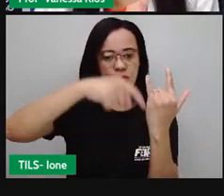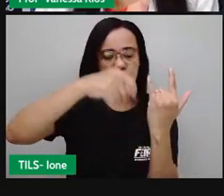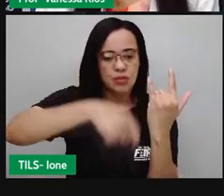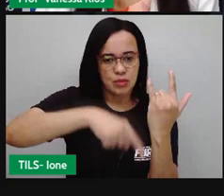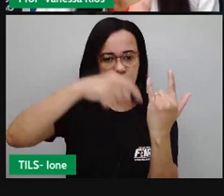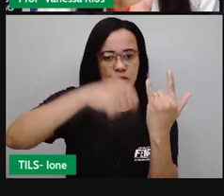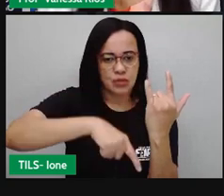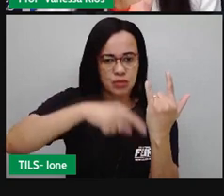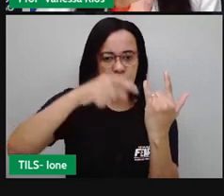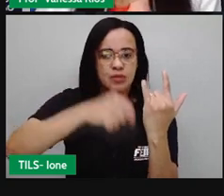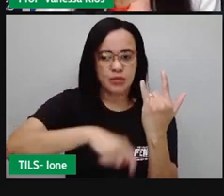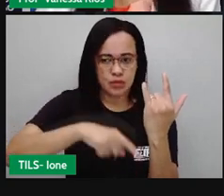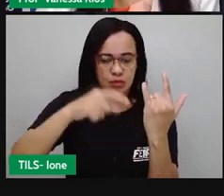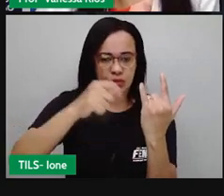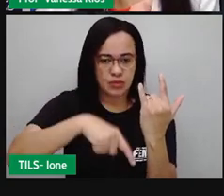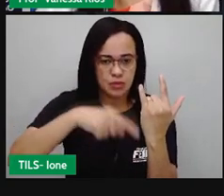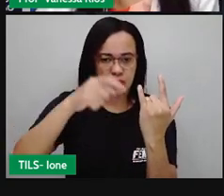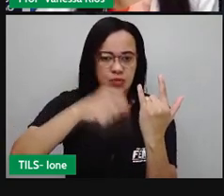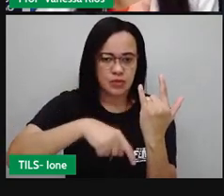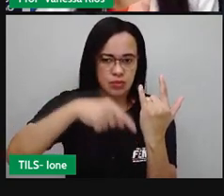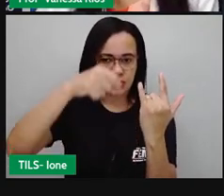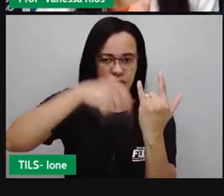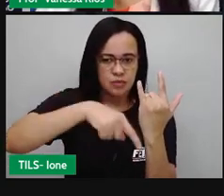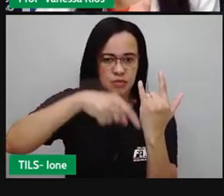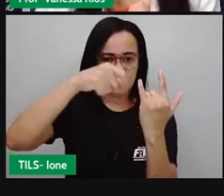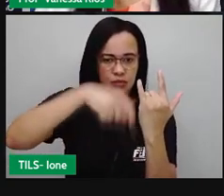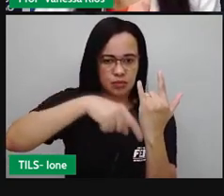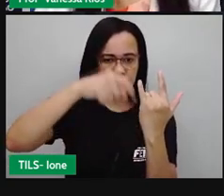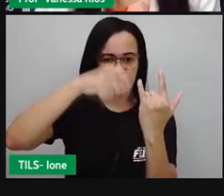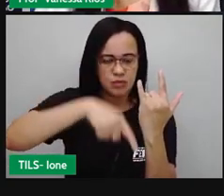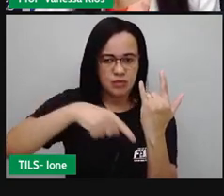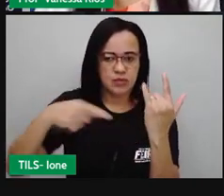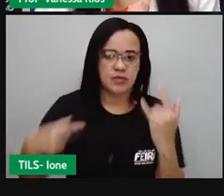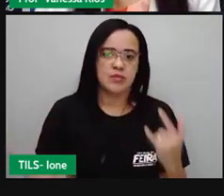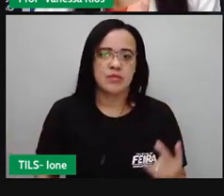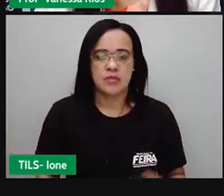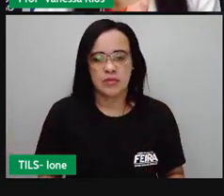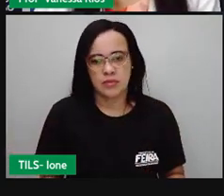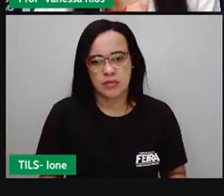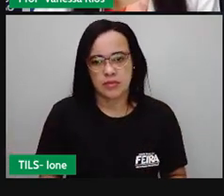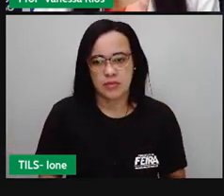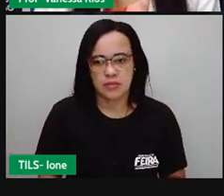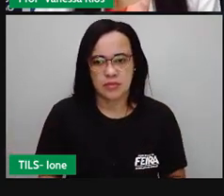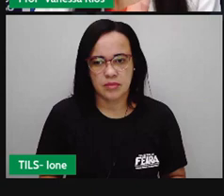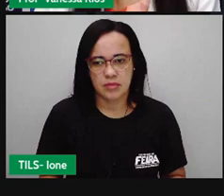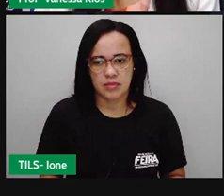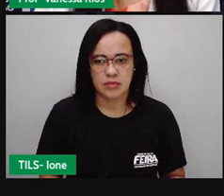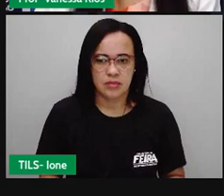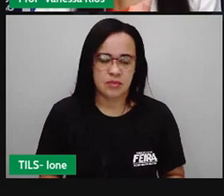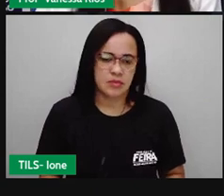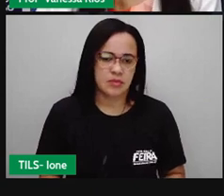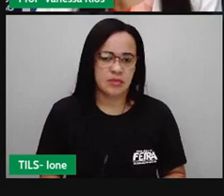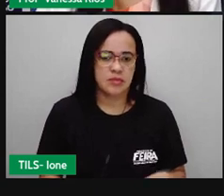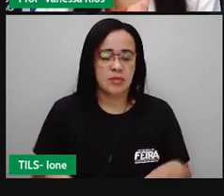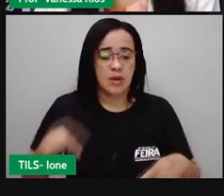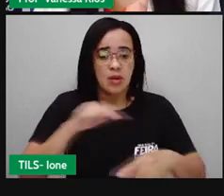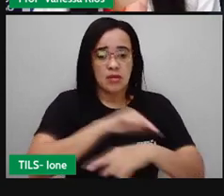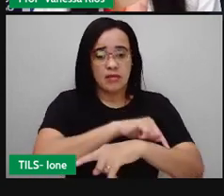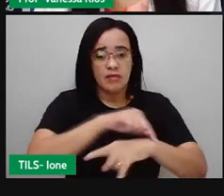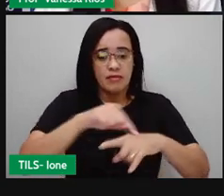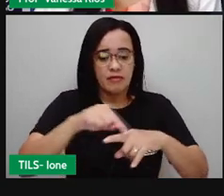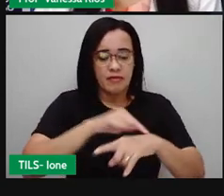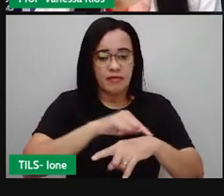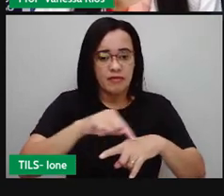aí a produção da urina. E aí a Pró localizou algumas partes importantes aí